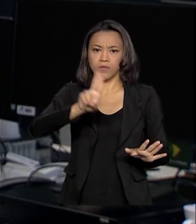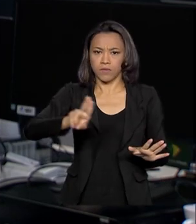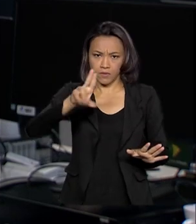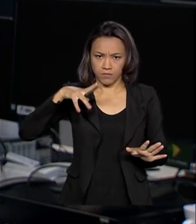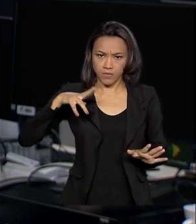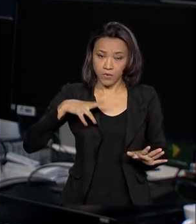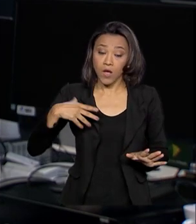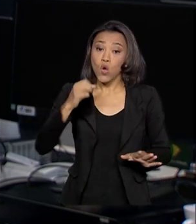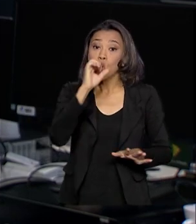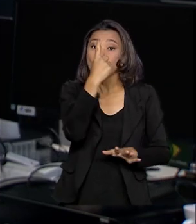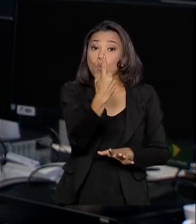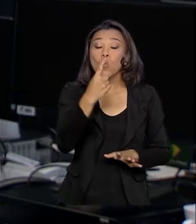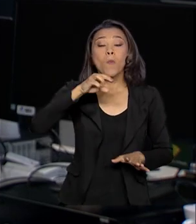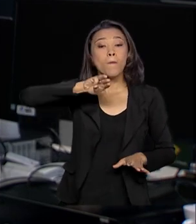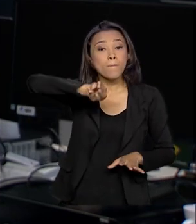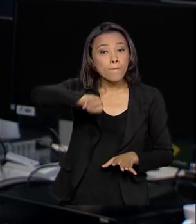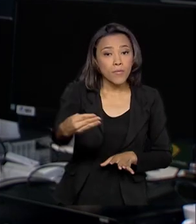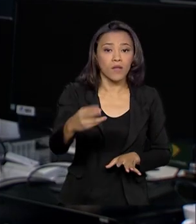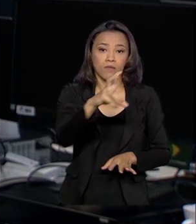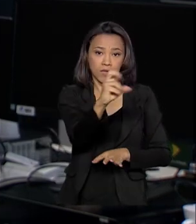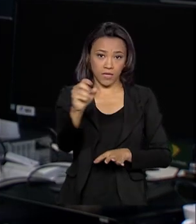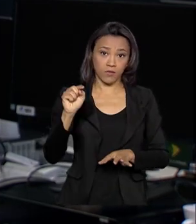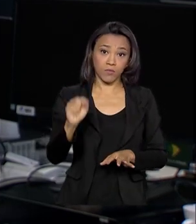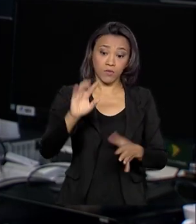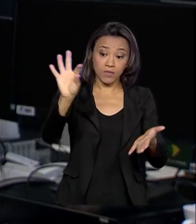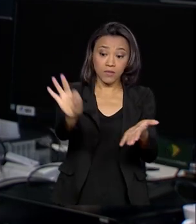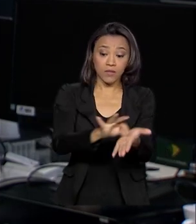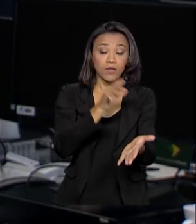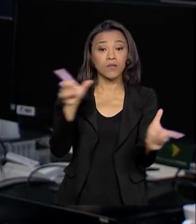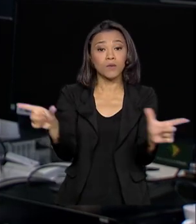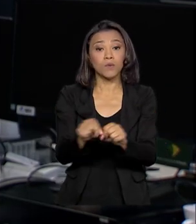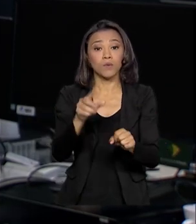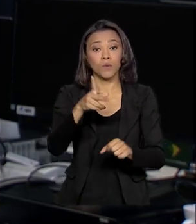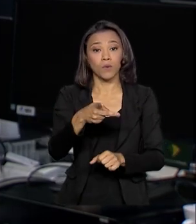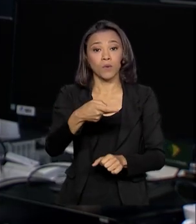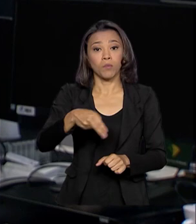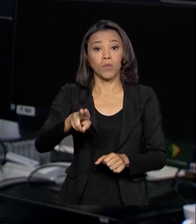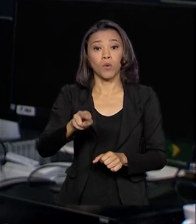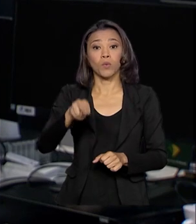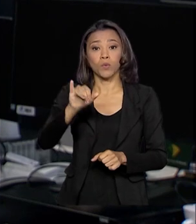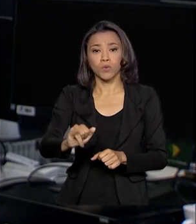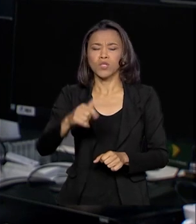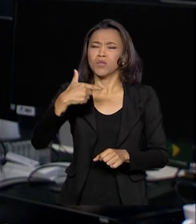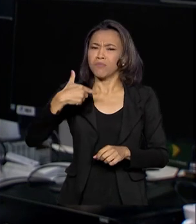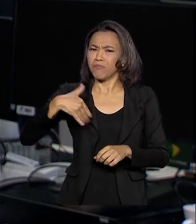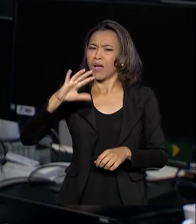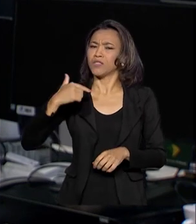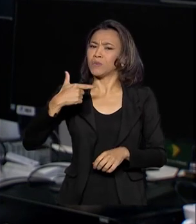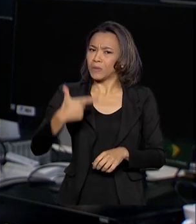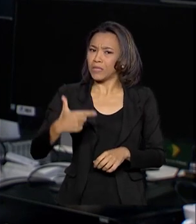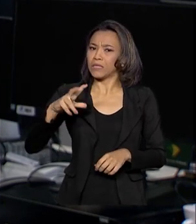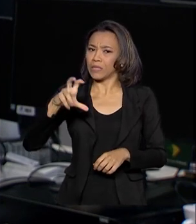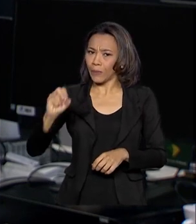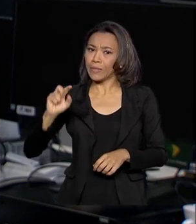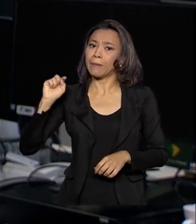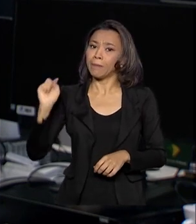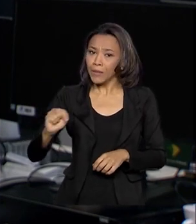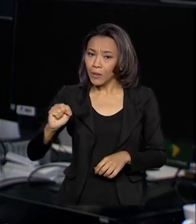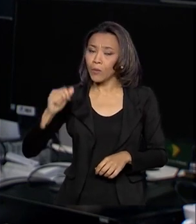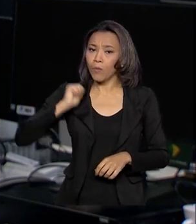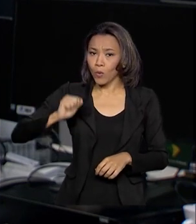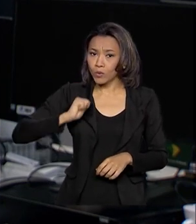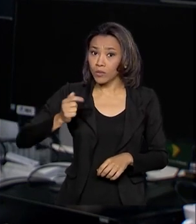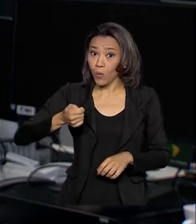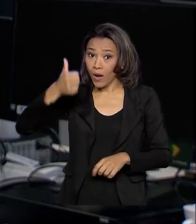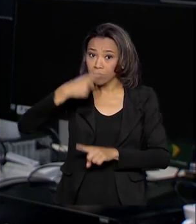milhão e meio de inscritos no ProUni, concorrendo a mais de 250 mil bolsas, quase metade delas